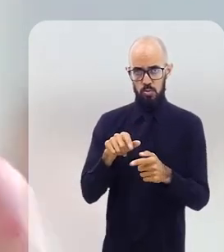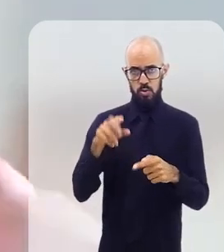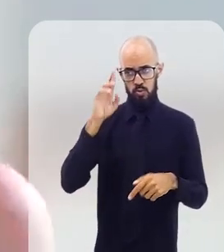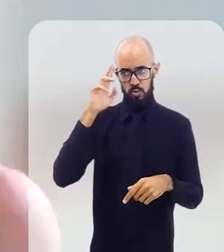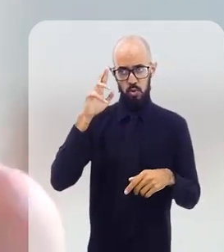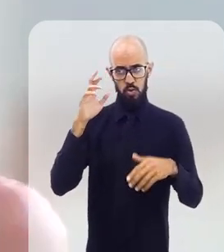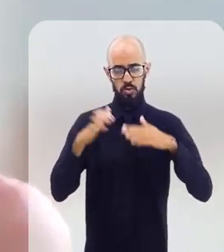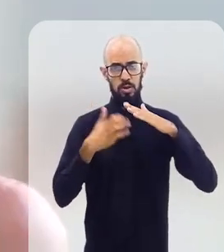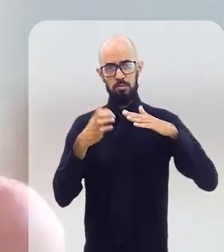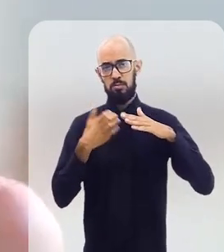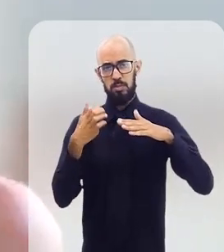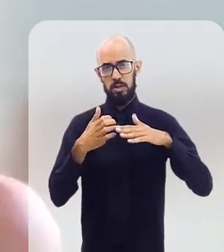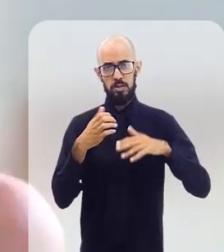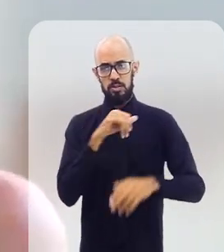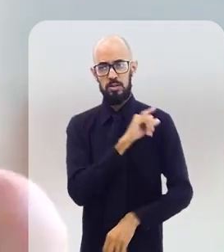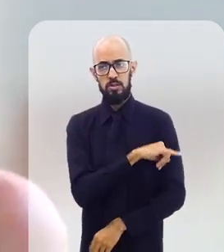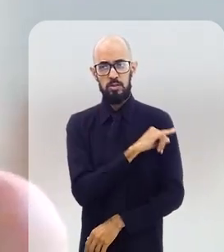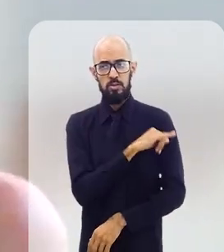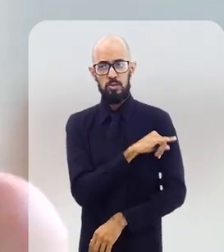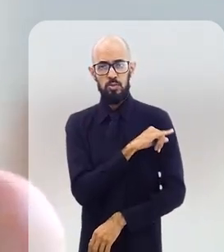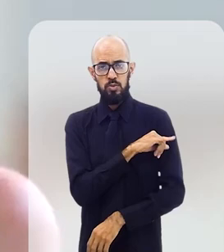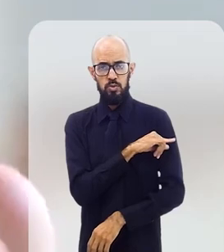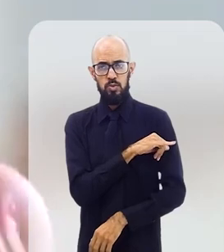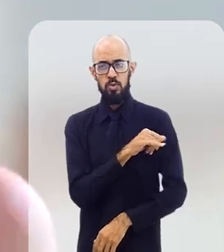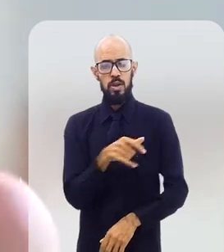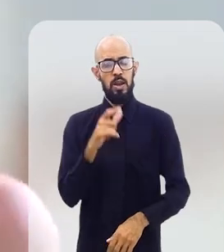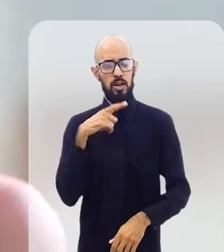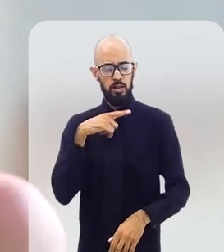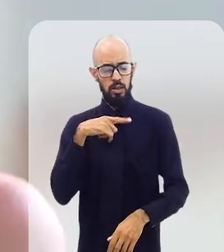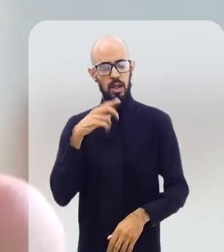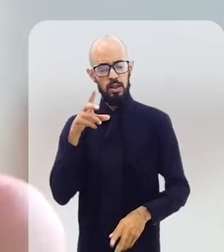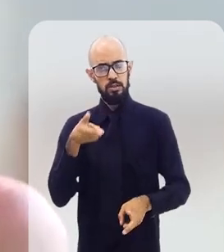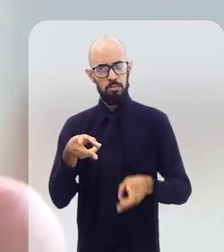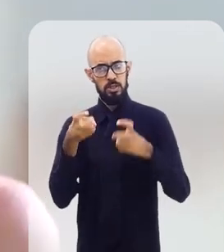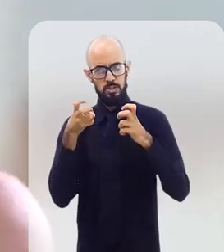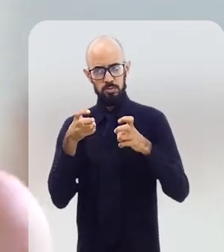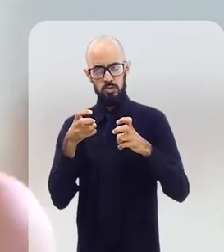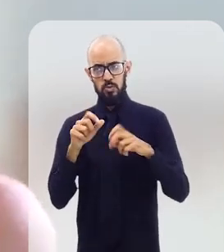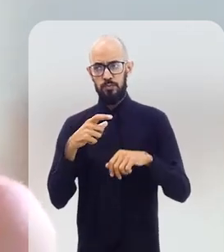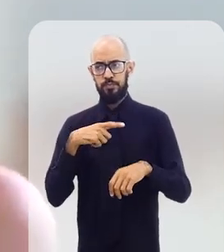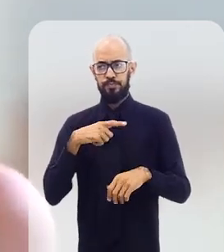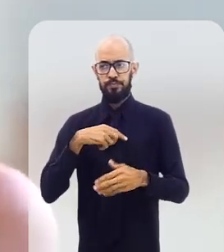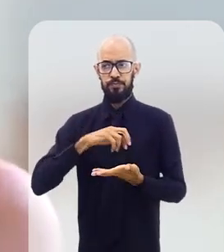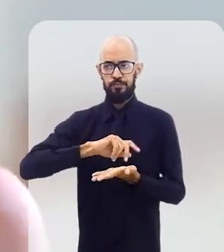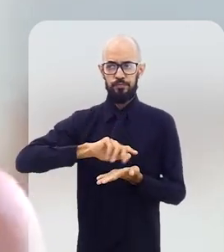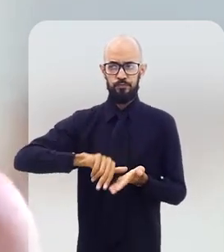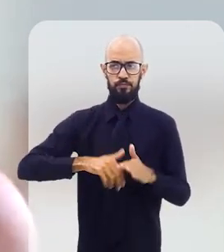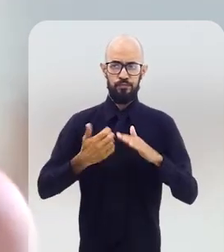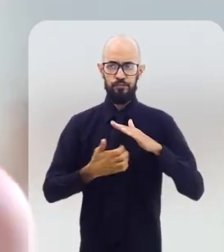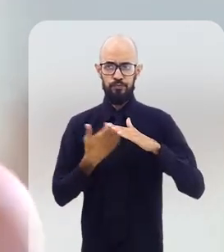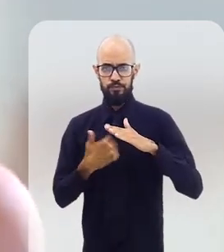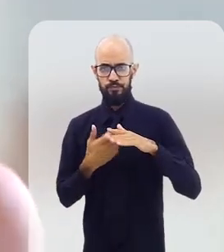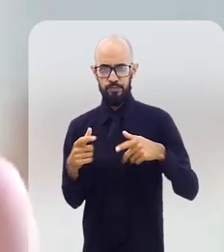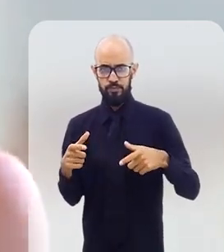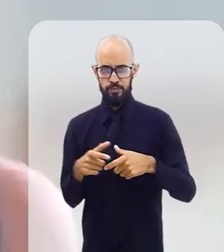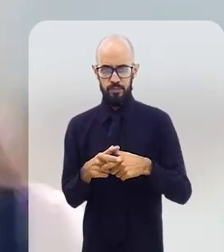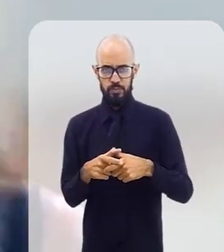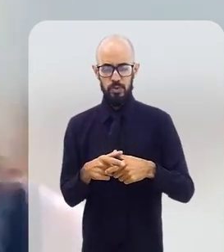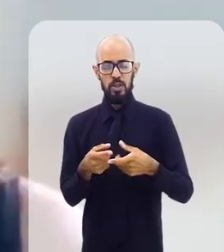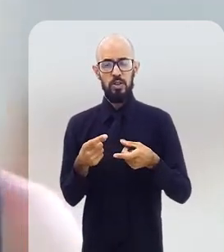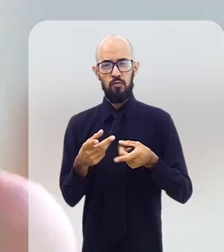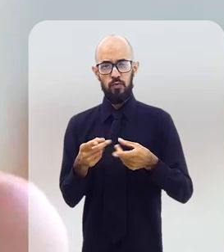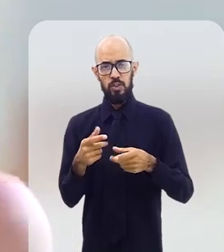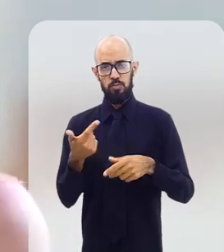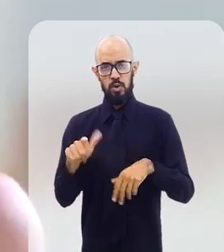fluminense, ele tem muito esse olhar. A gente tem aqui diversas pequenas empresas que